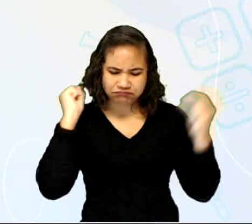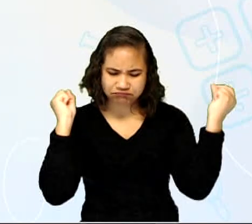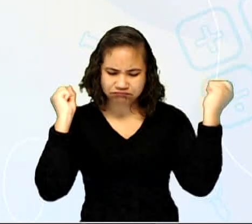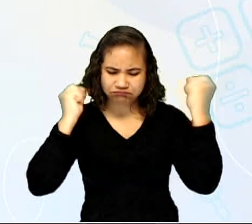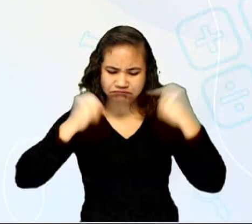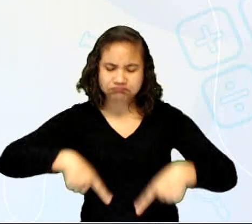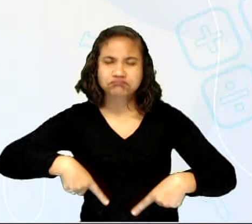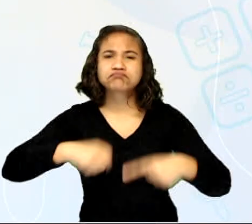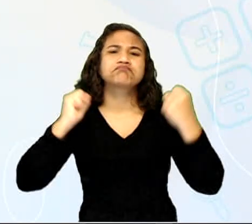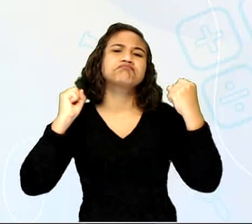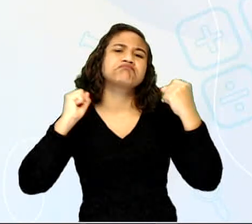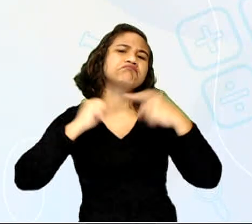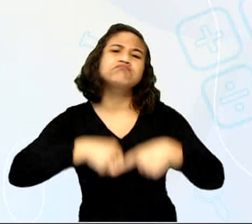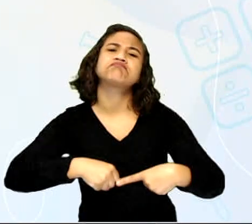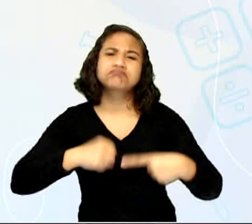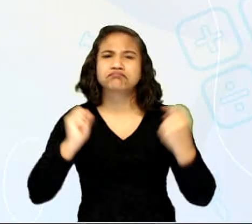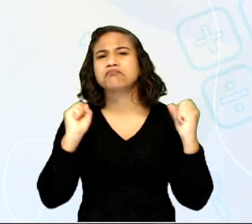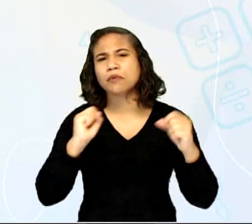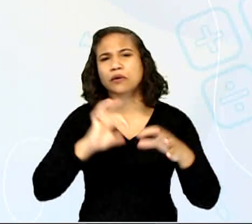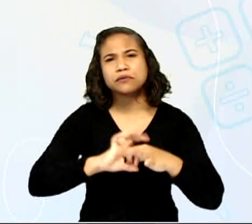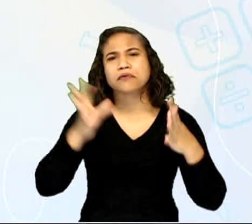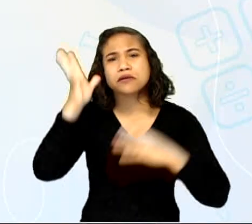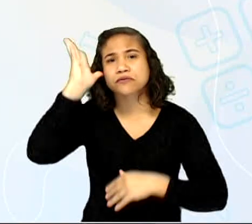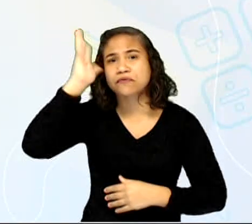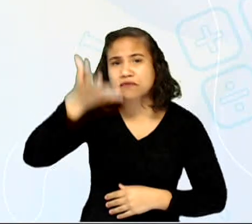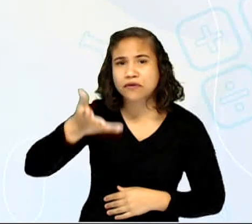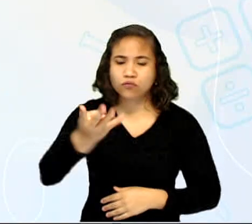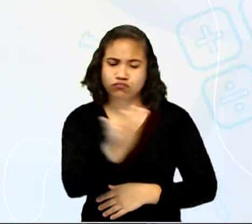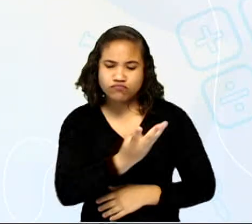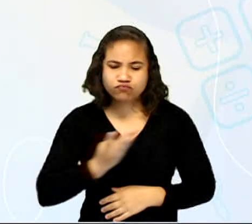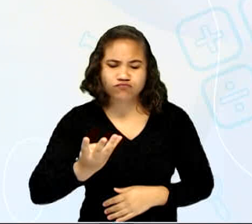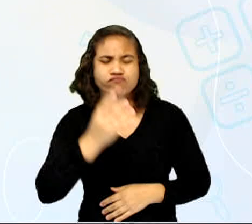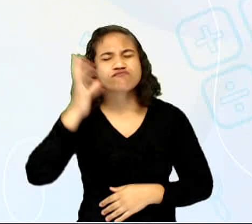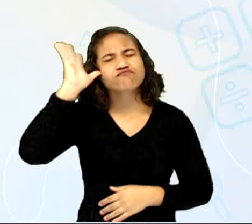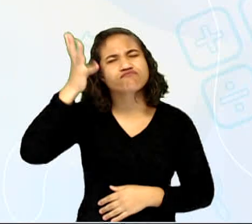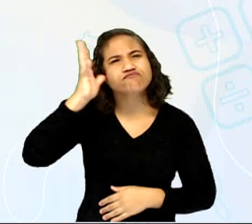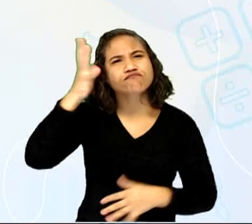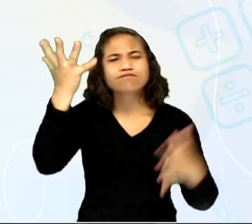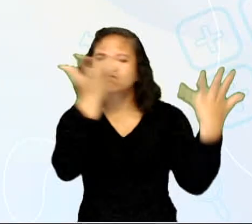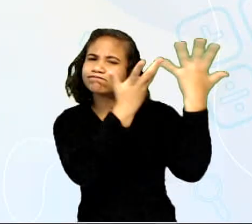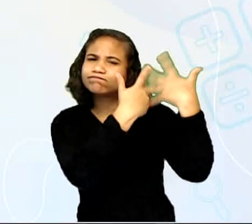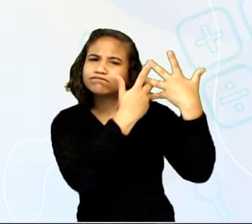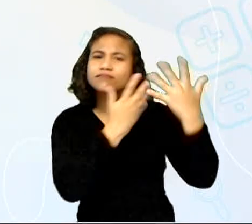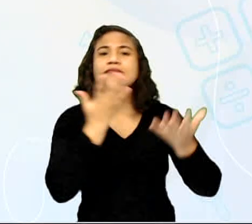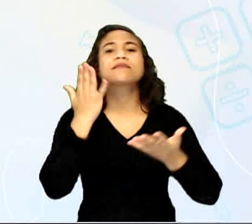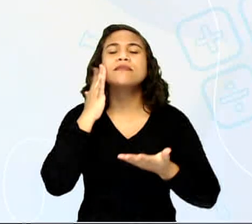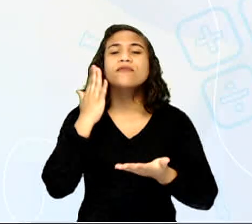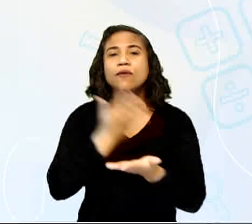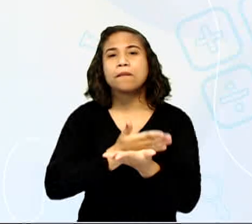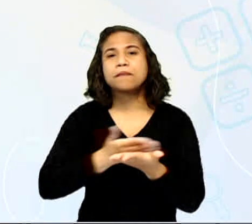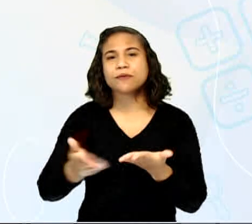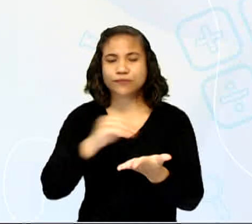vocês podem resolver os quatro. Como vai ser para quem vai iniciar o jogo.